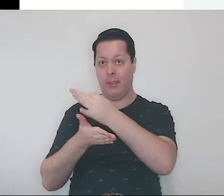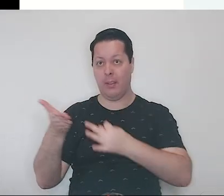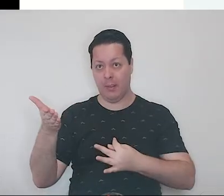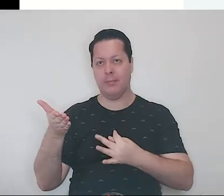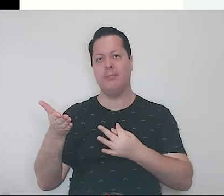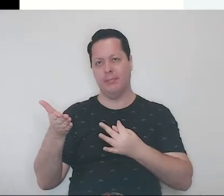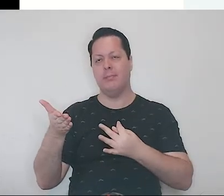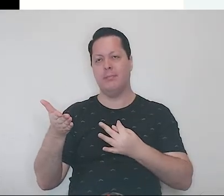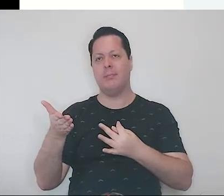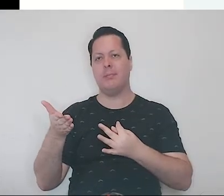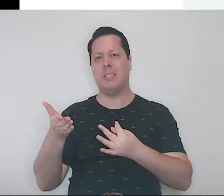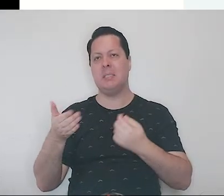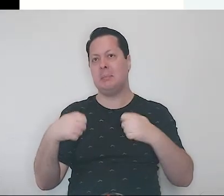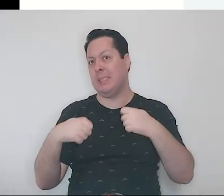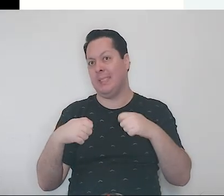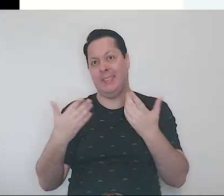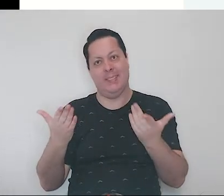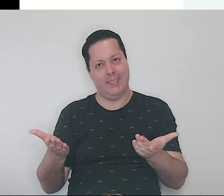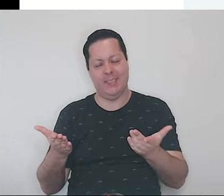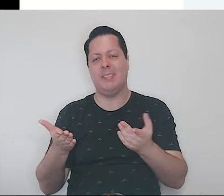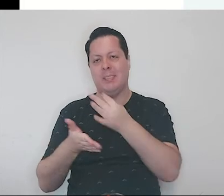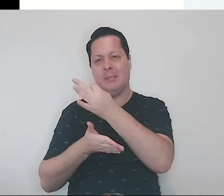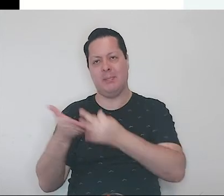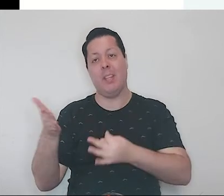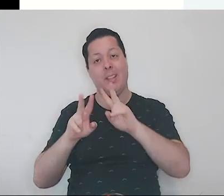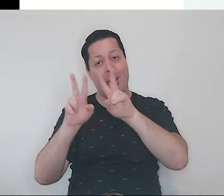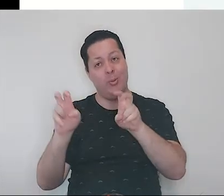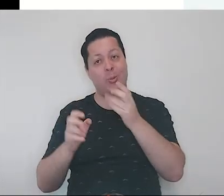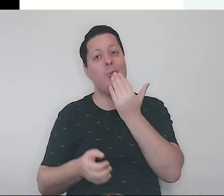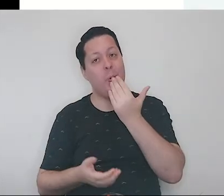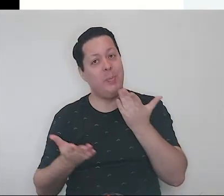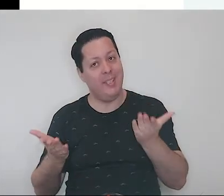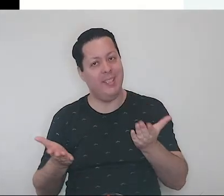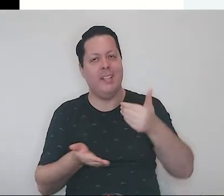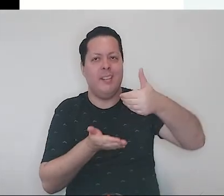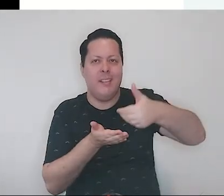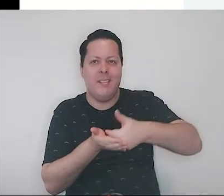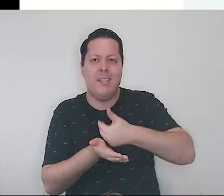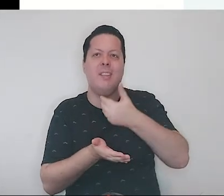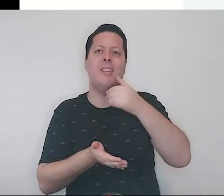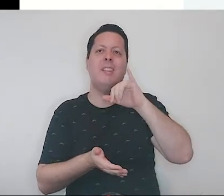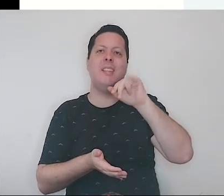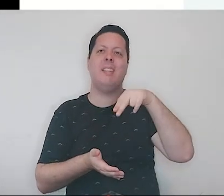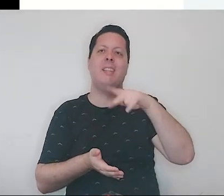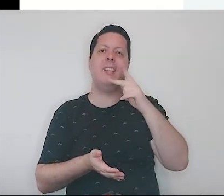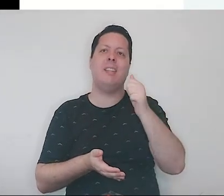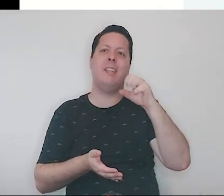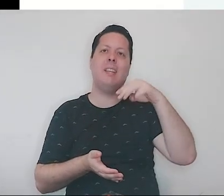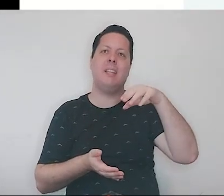como não poderia deixar de ser, é sobre a comida, a canja de inhame,